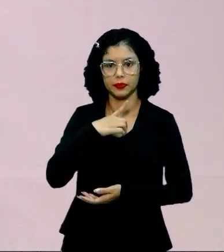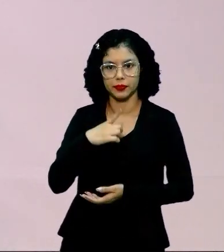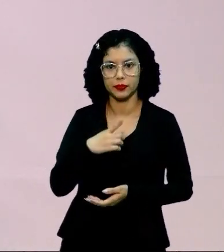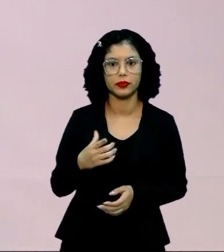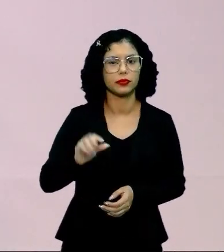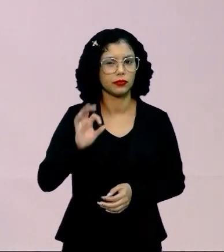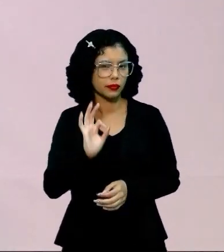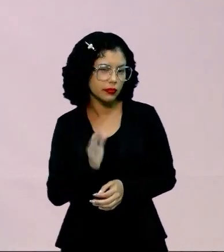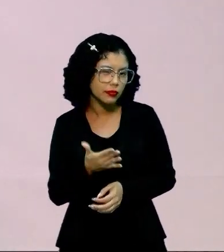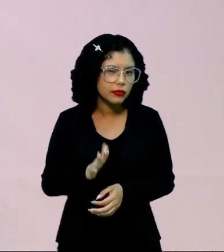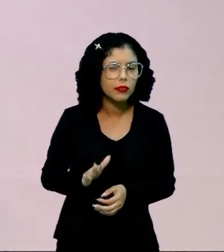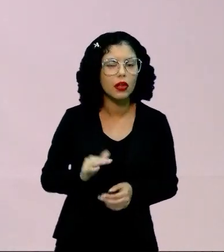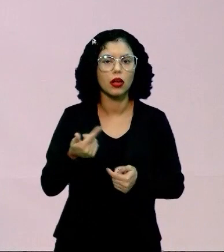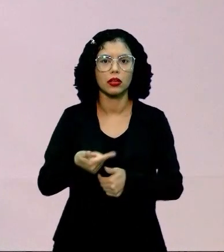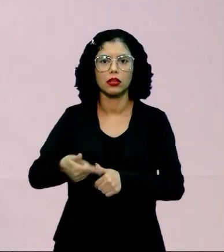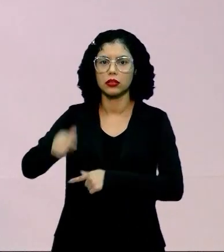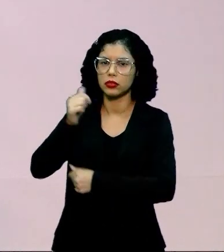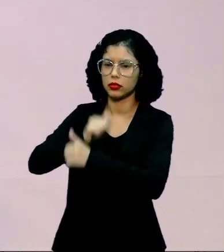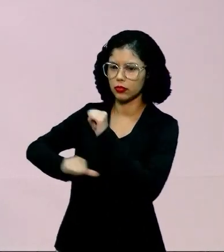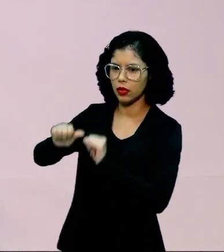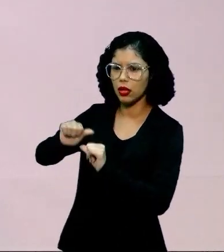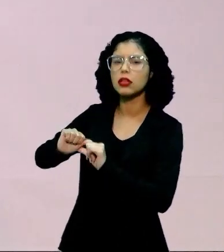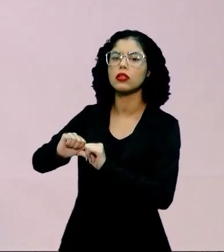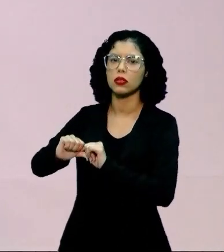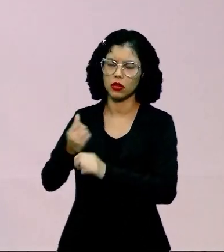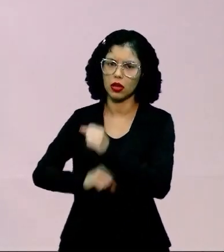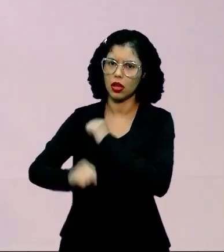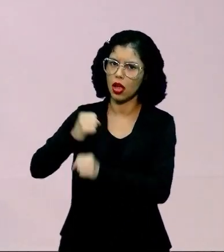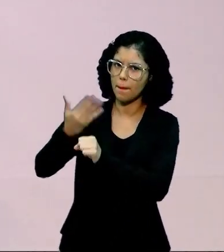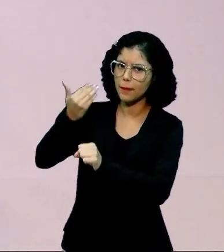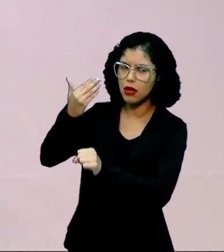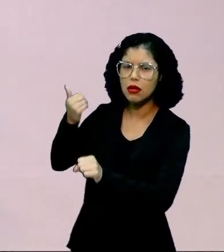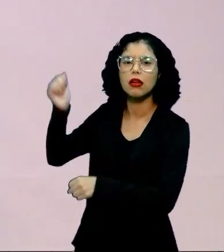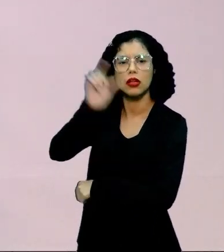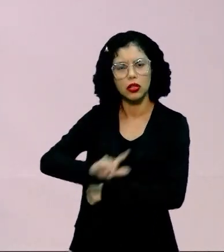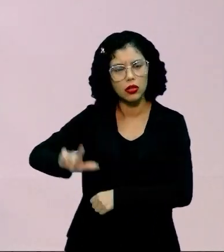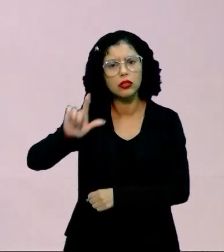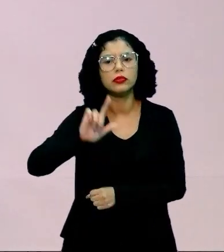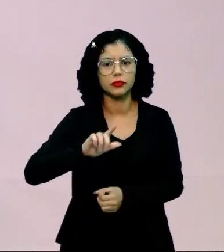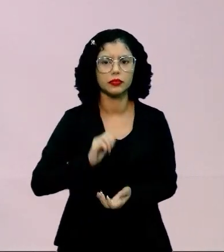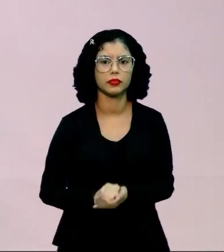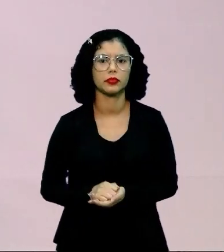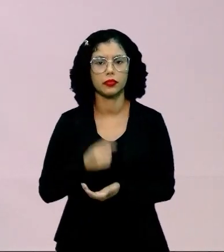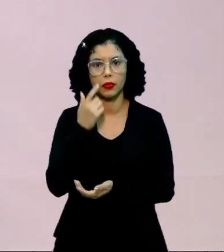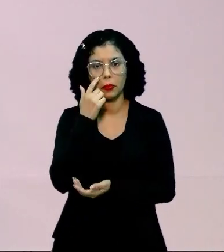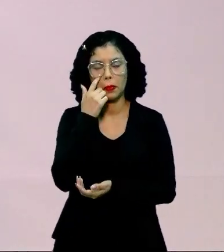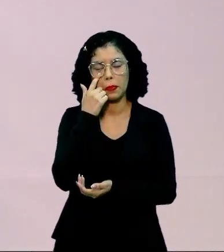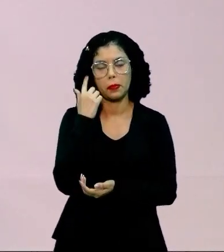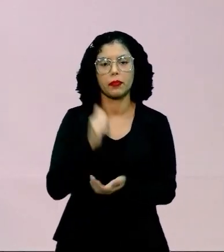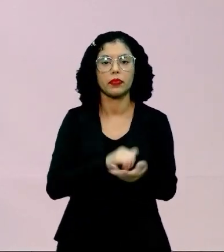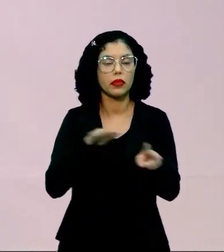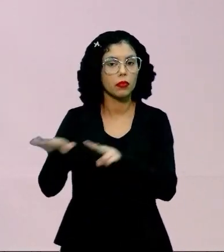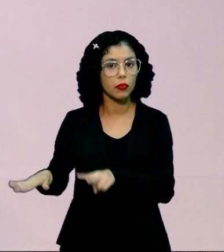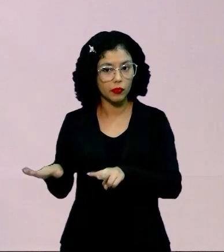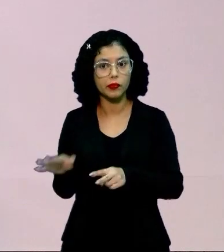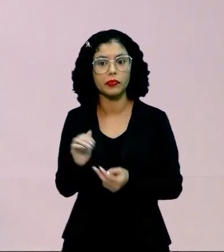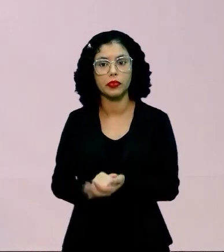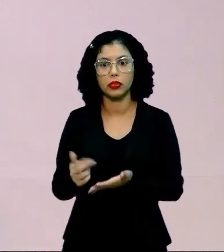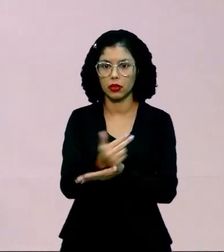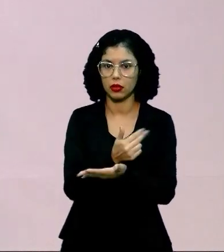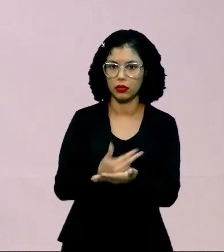têm uma certa herança desses períodos literários que antecedem a Semana de Arte Moderna, que